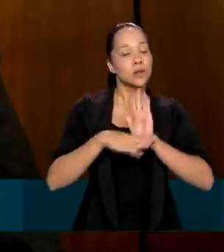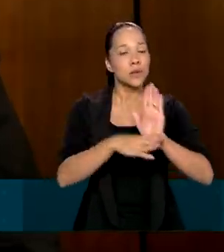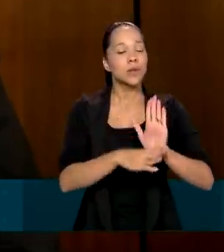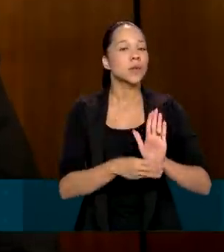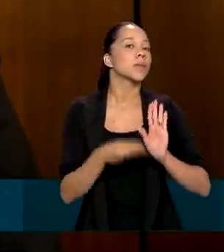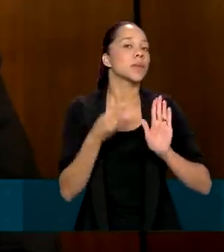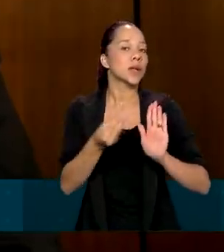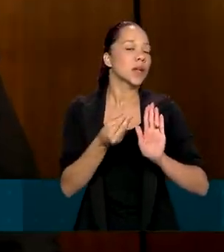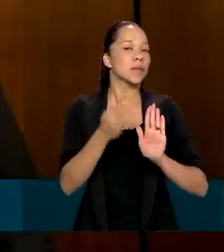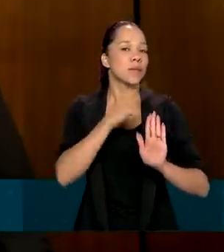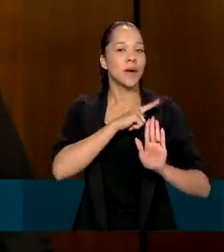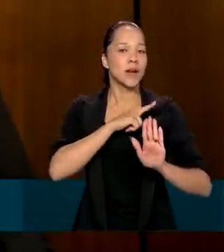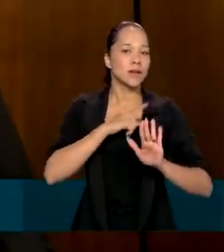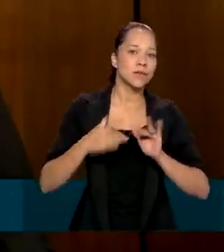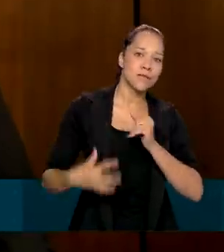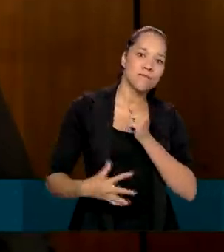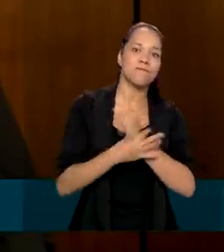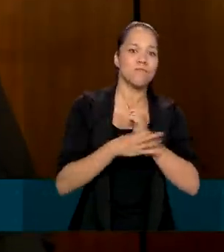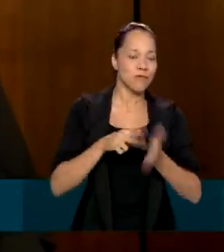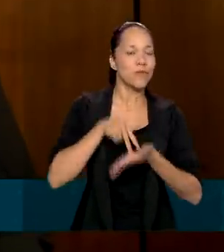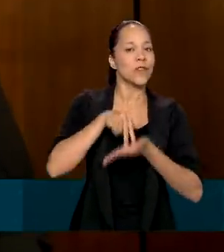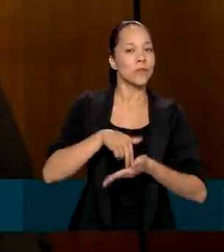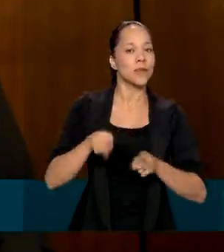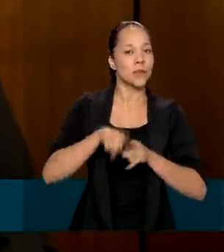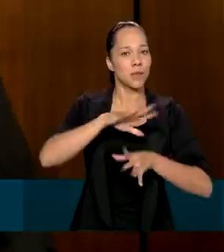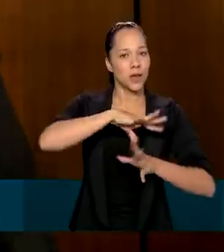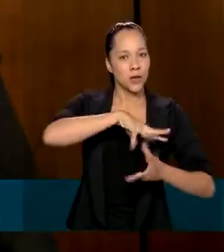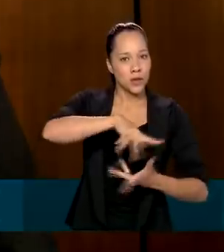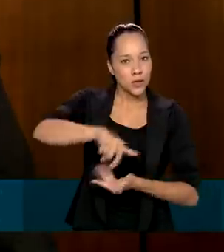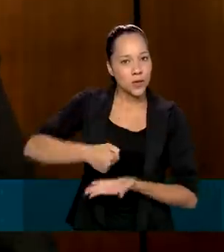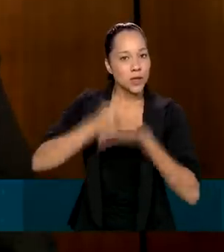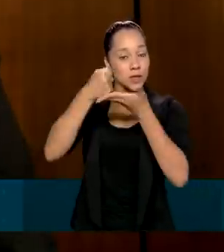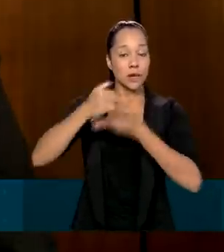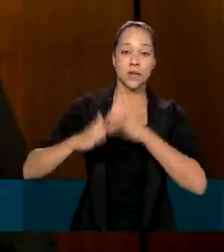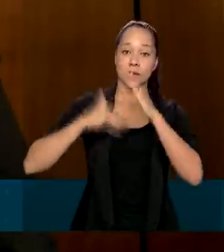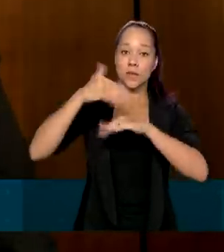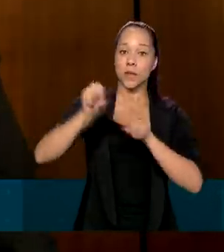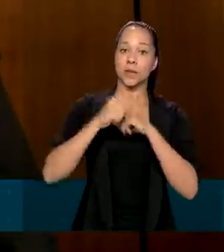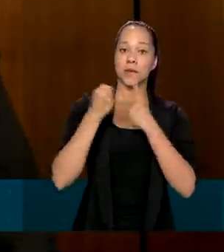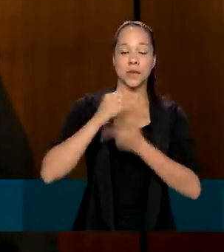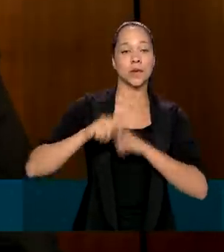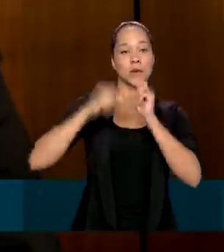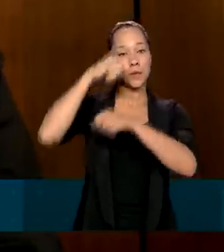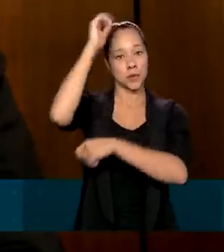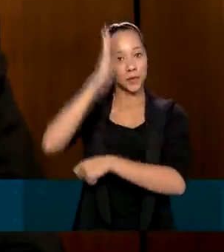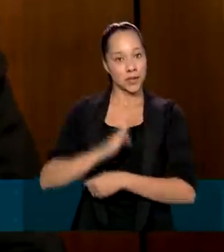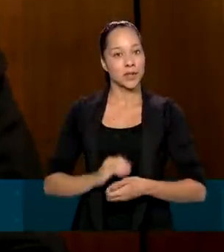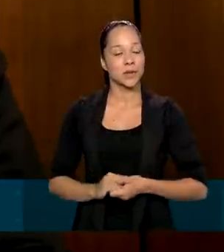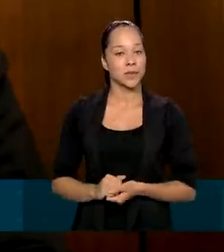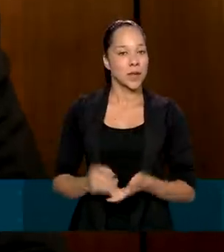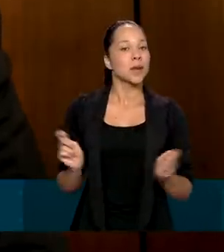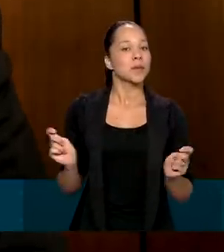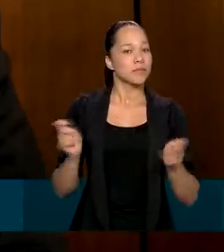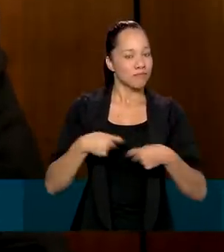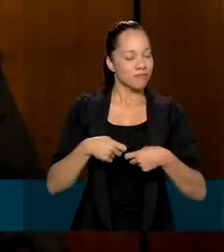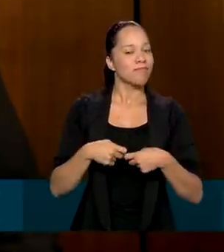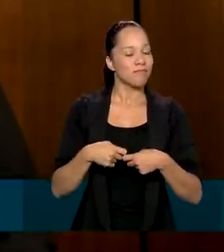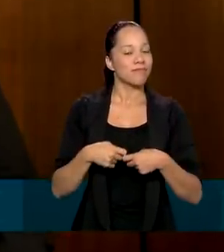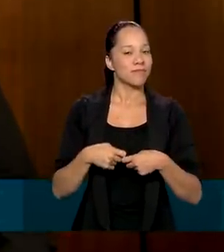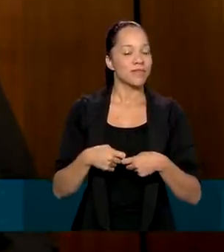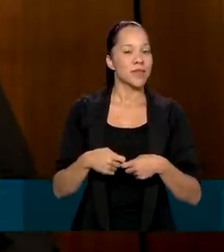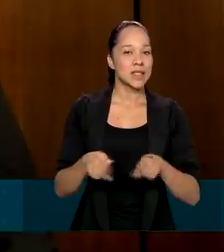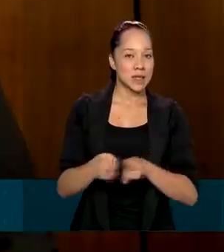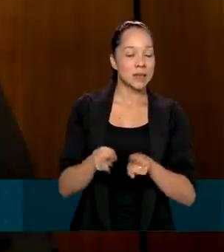retomada firme e sustentável do desenvolvimento socioeconômico do país. Permitirá e tem